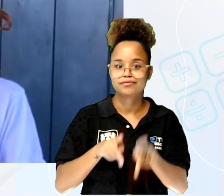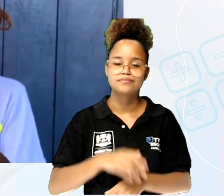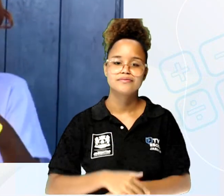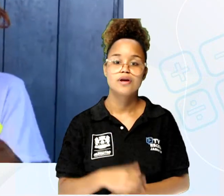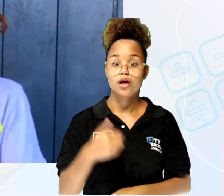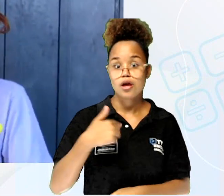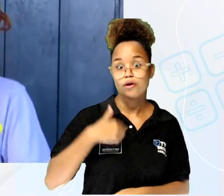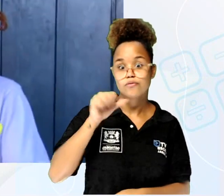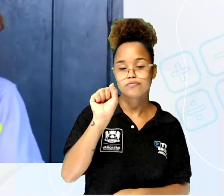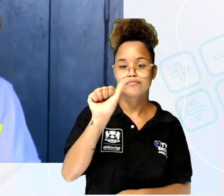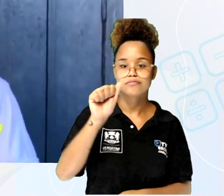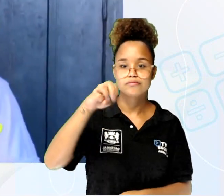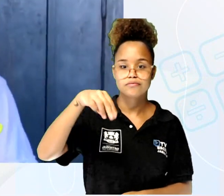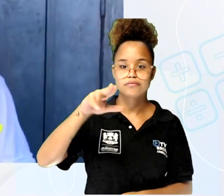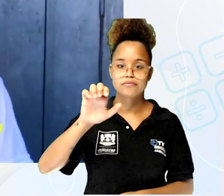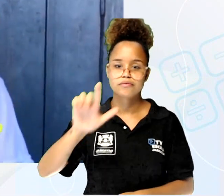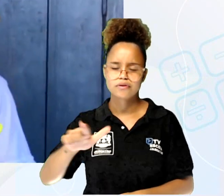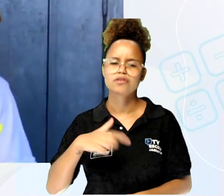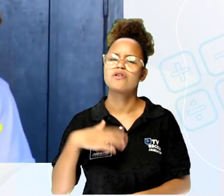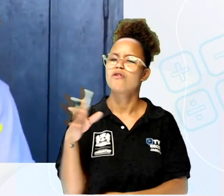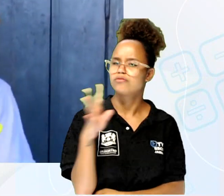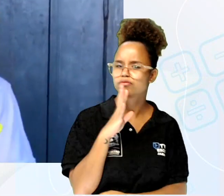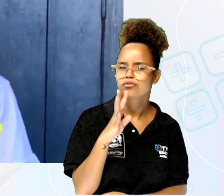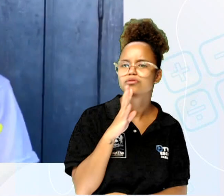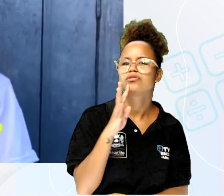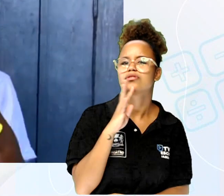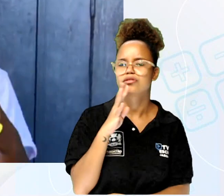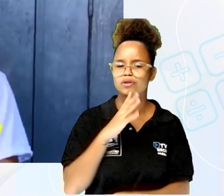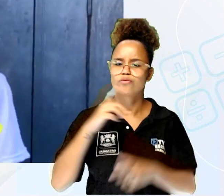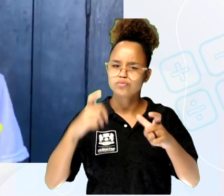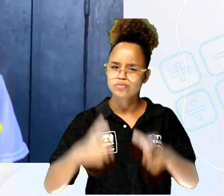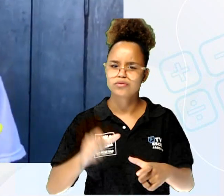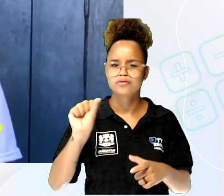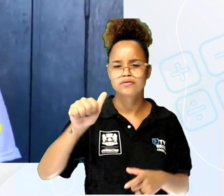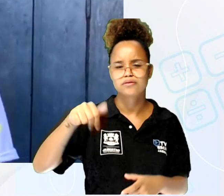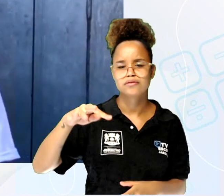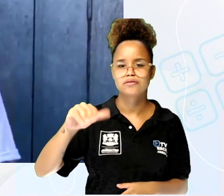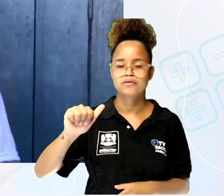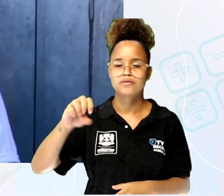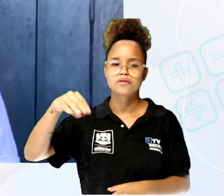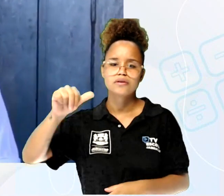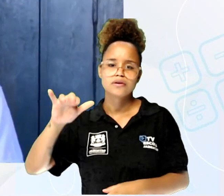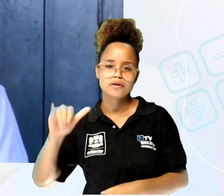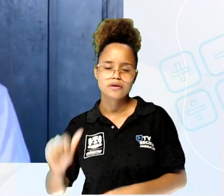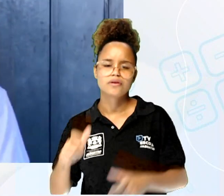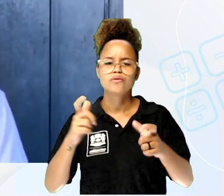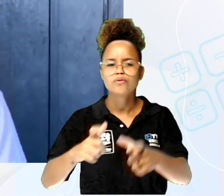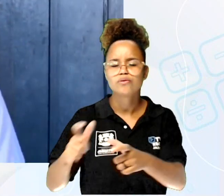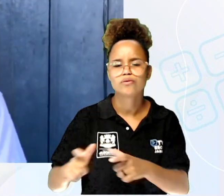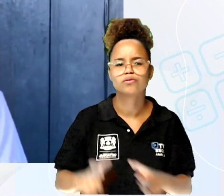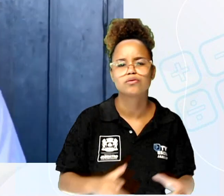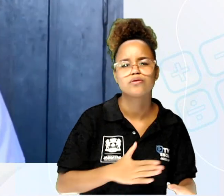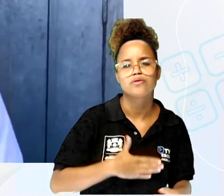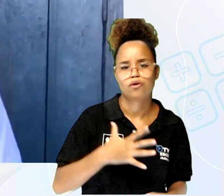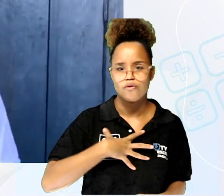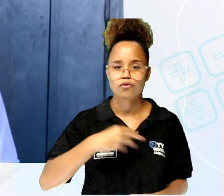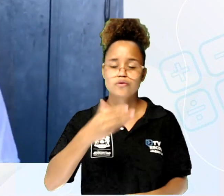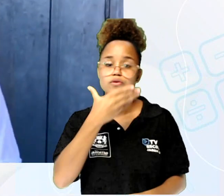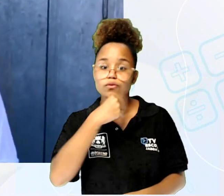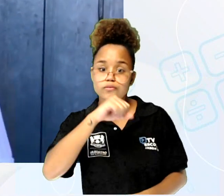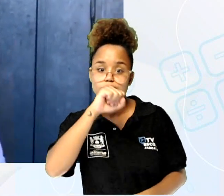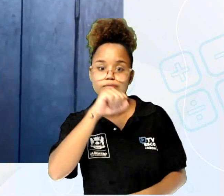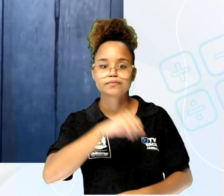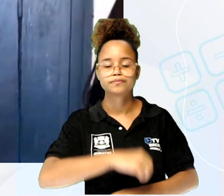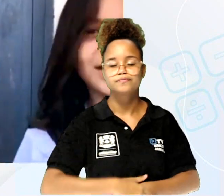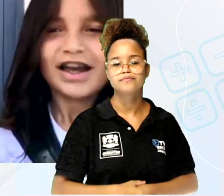Samuel e você já conhece. Sou de Santa Maria, eu sou do Agreste. Antônio Francisco, paeta meu mestre.